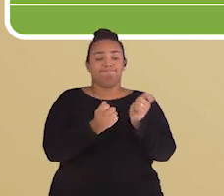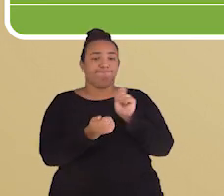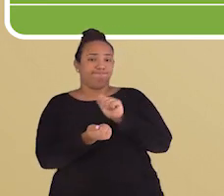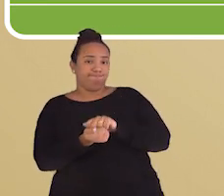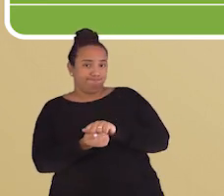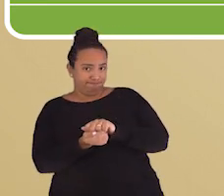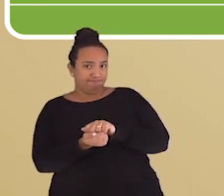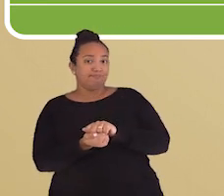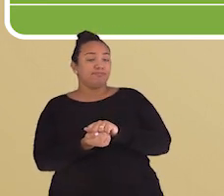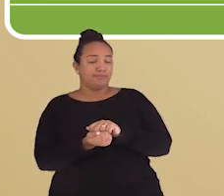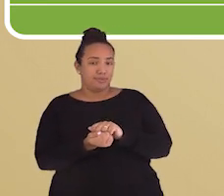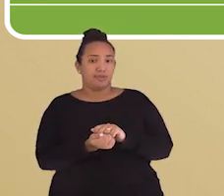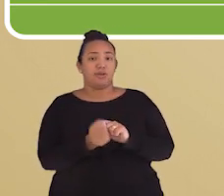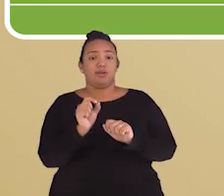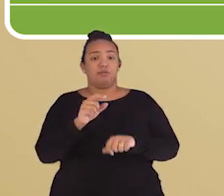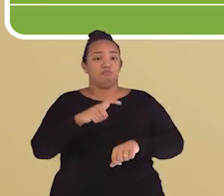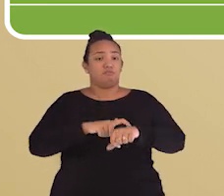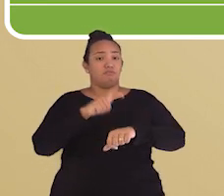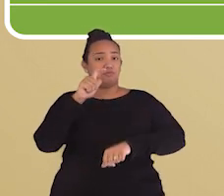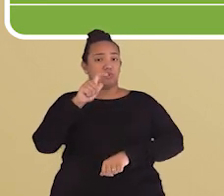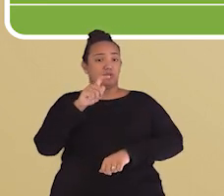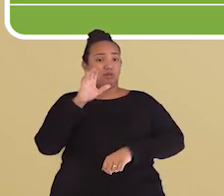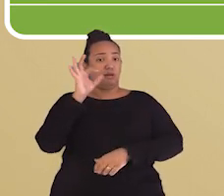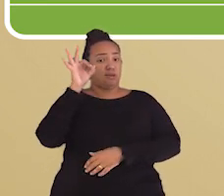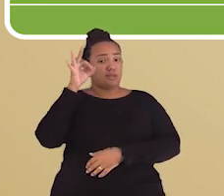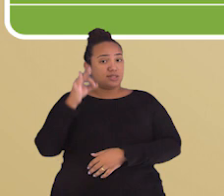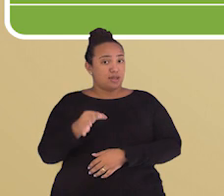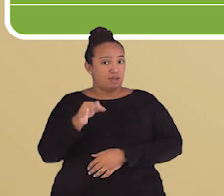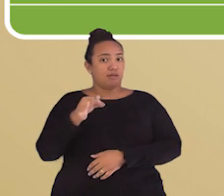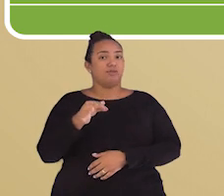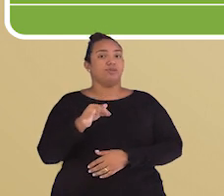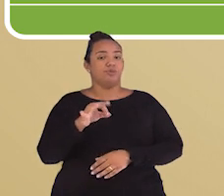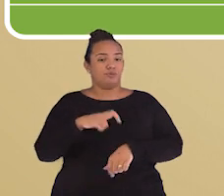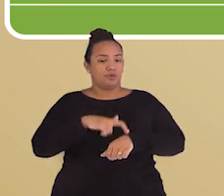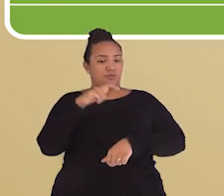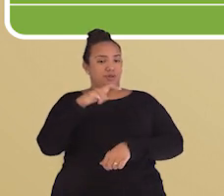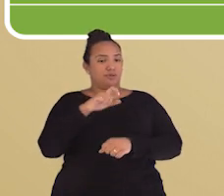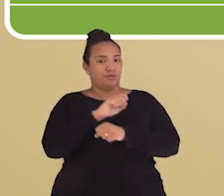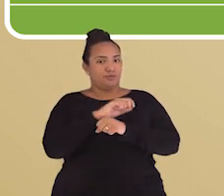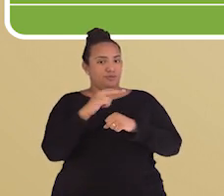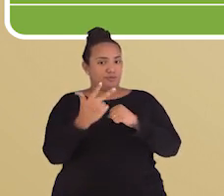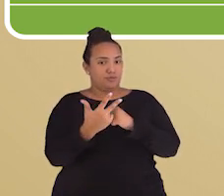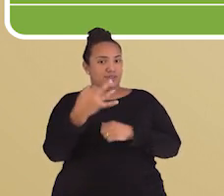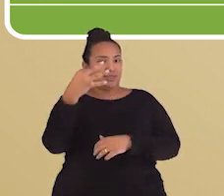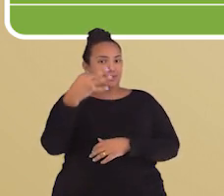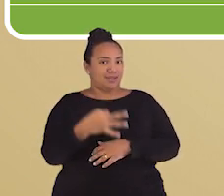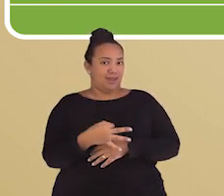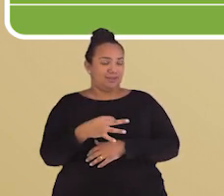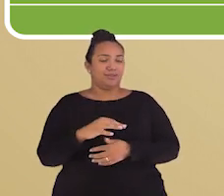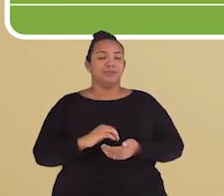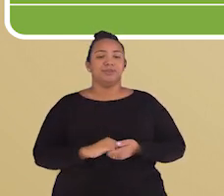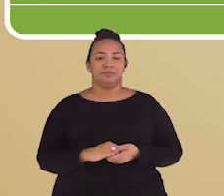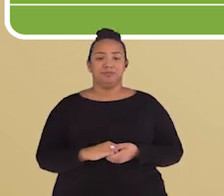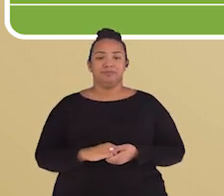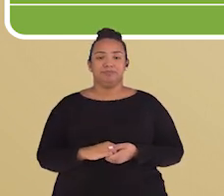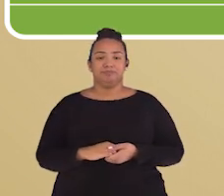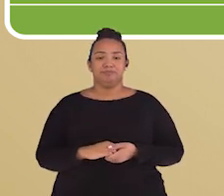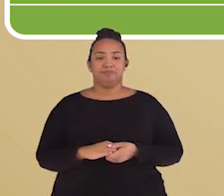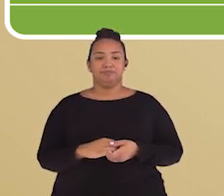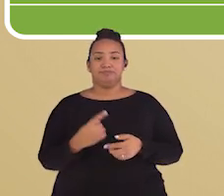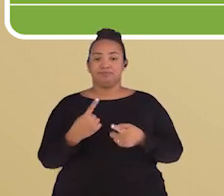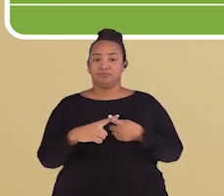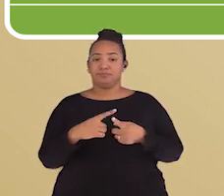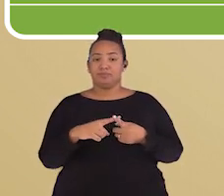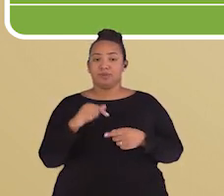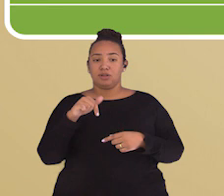quando acontecer a situação real com o vírus real. Por conta de sua força. Que não deve